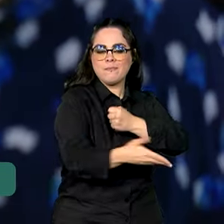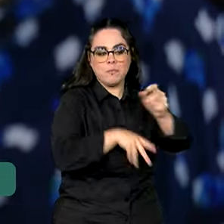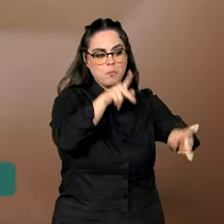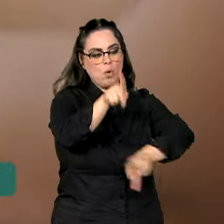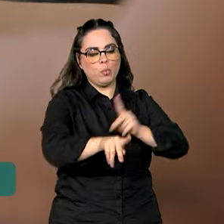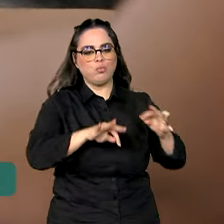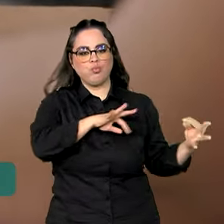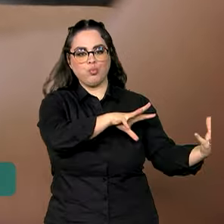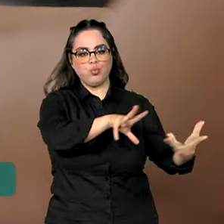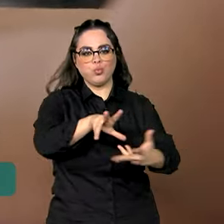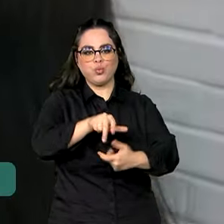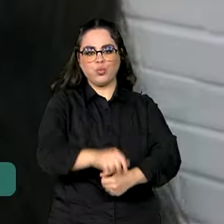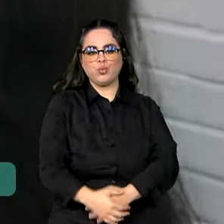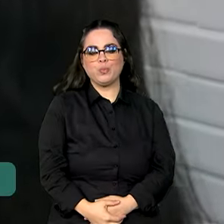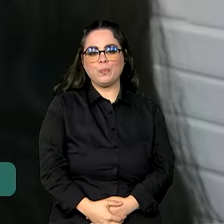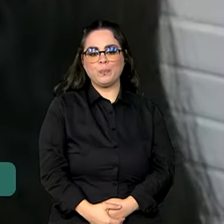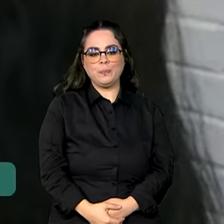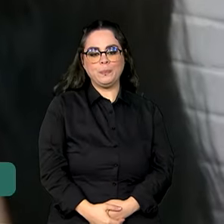população.